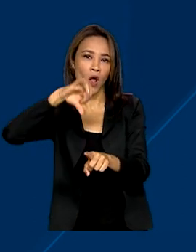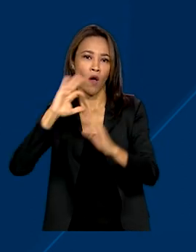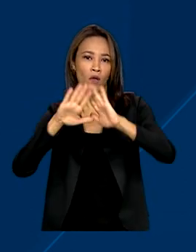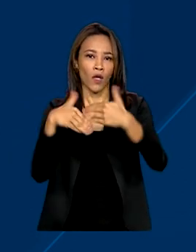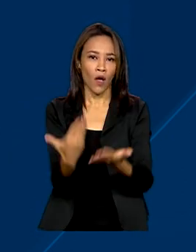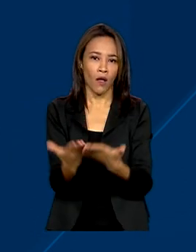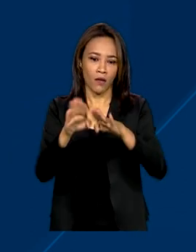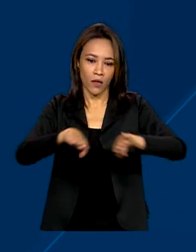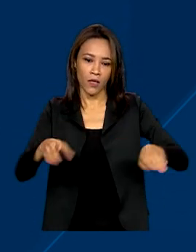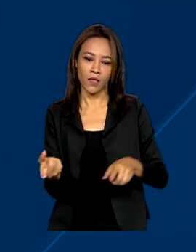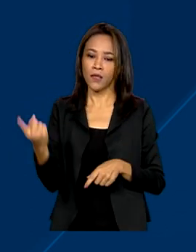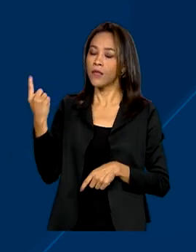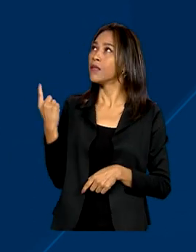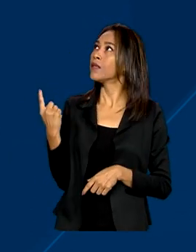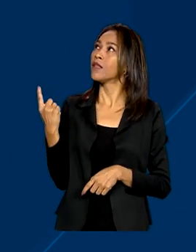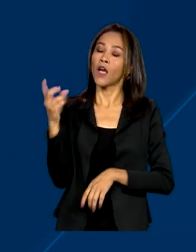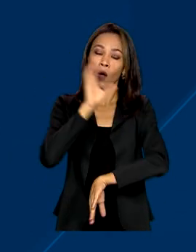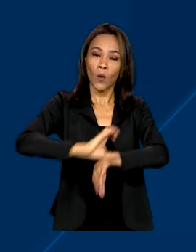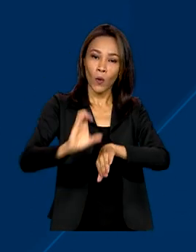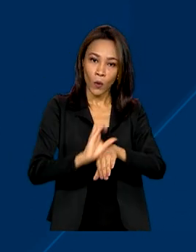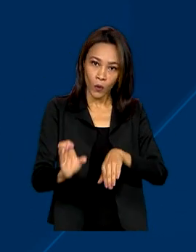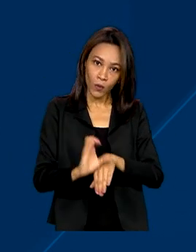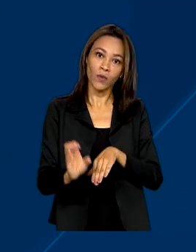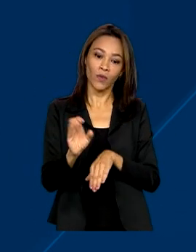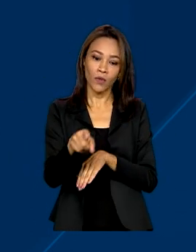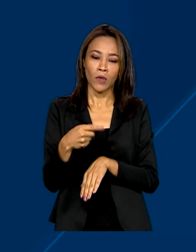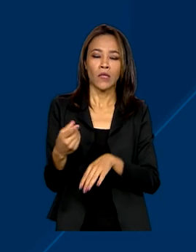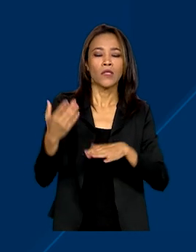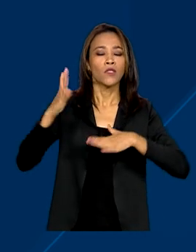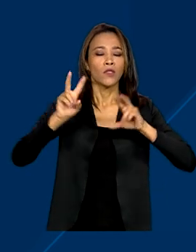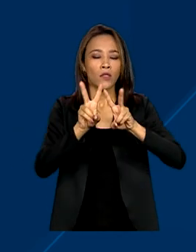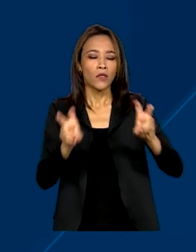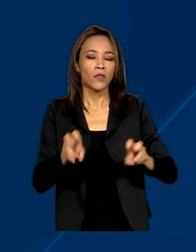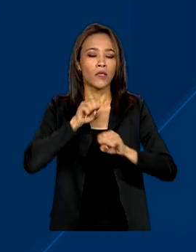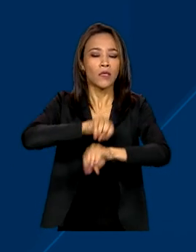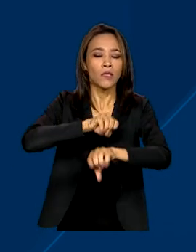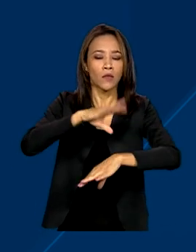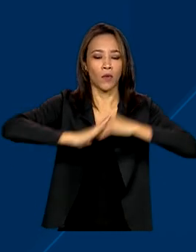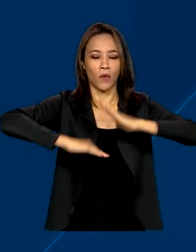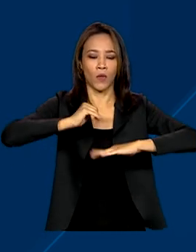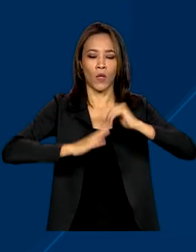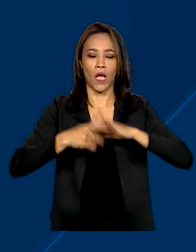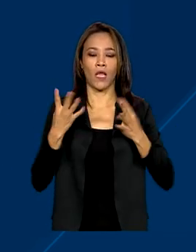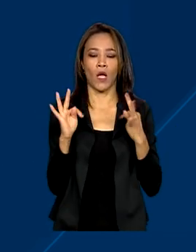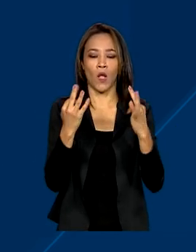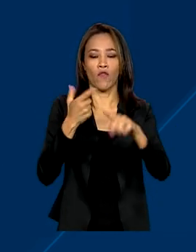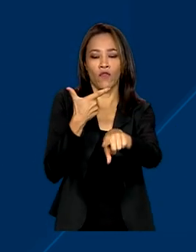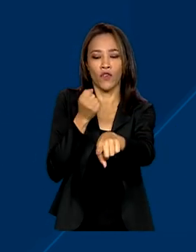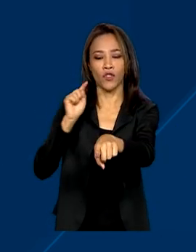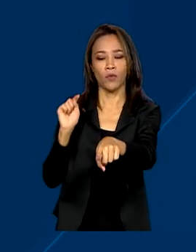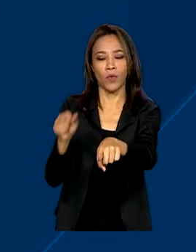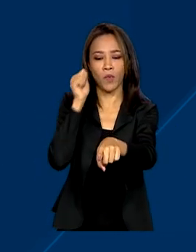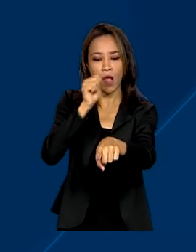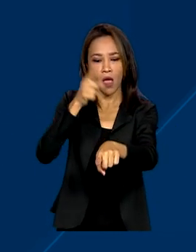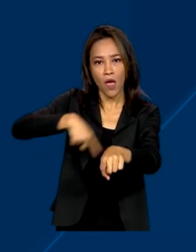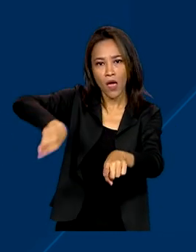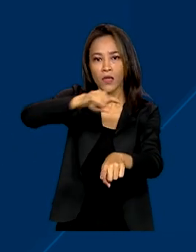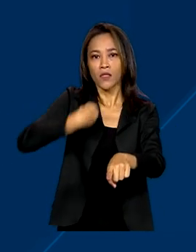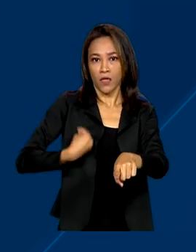asseguradas em cursos de educação profissional e tecnológica para 20 mil mulheres em situação de